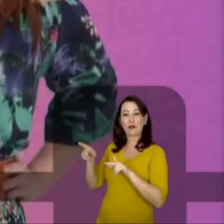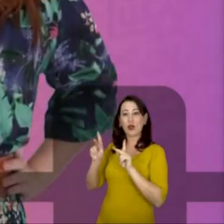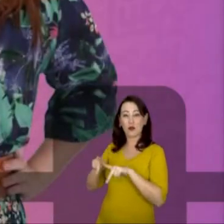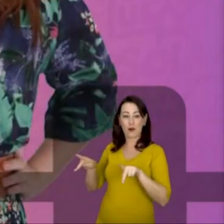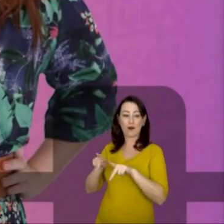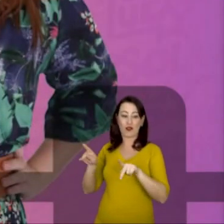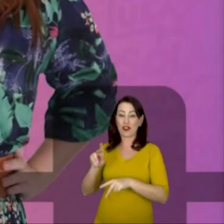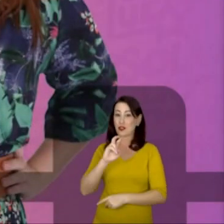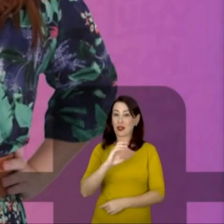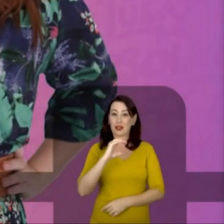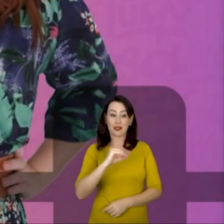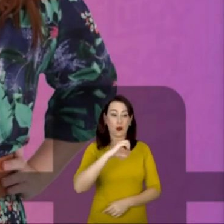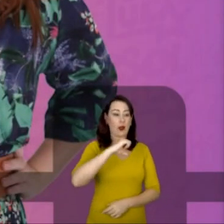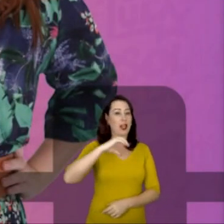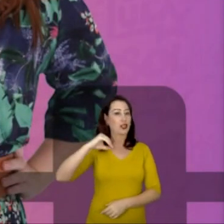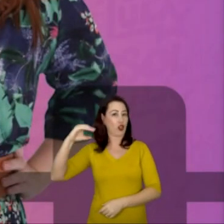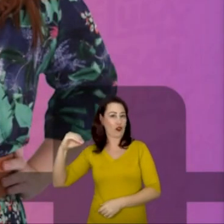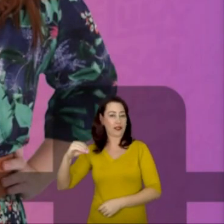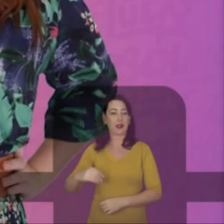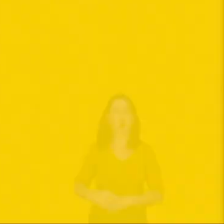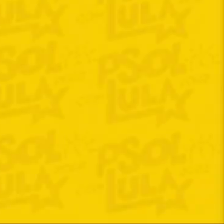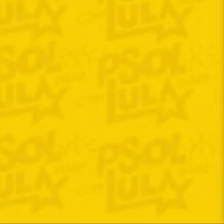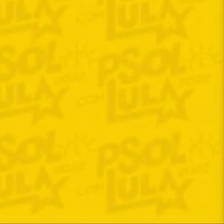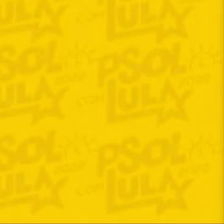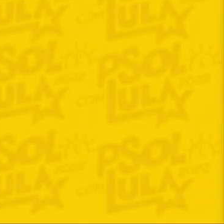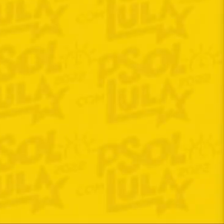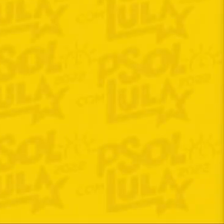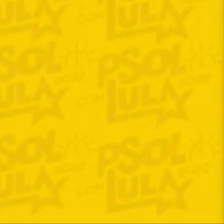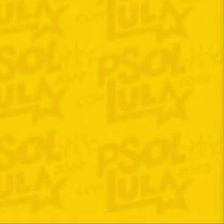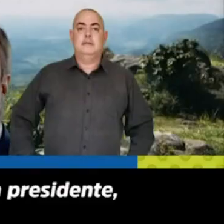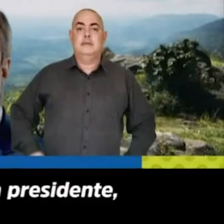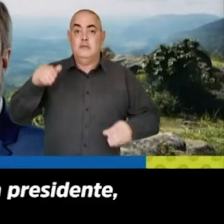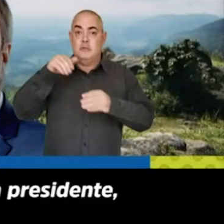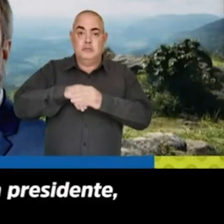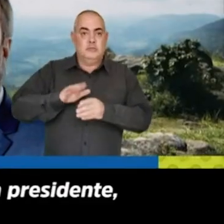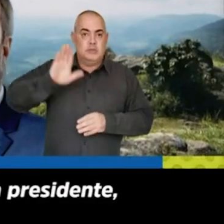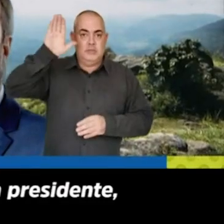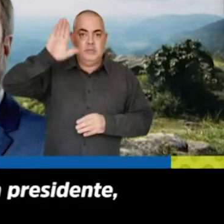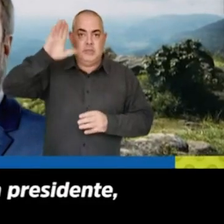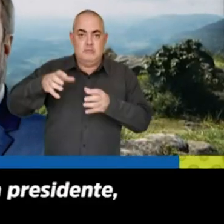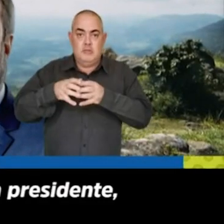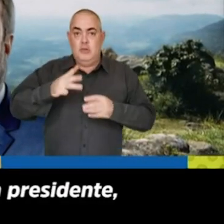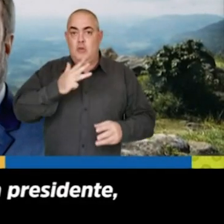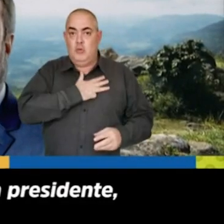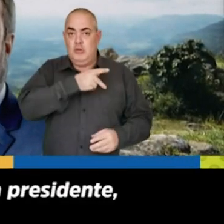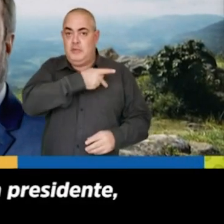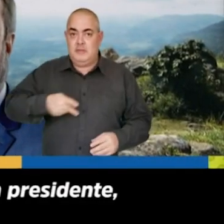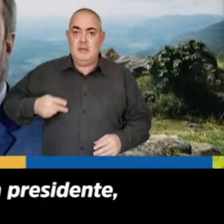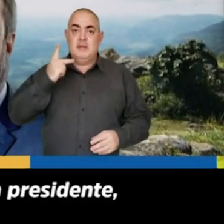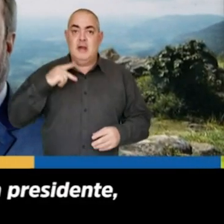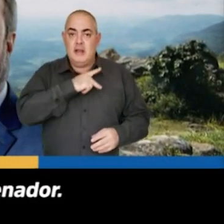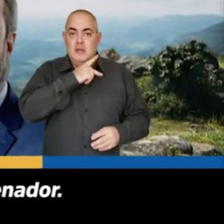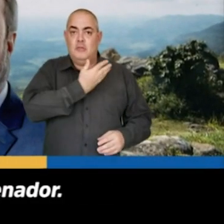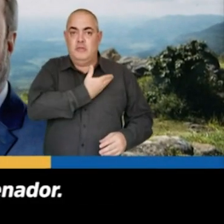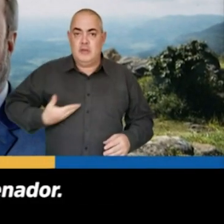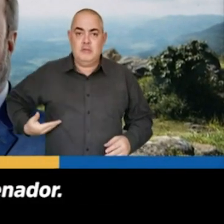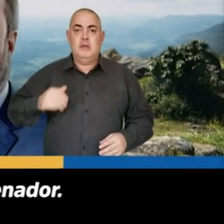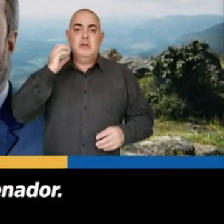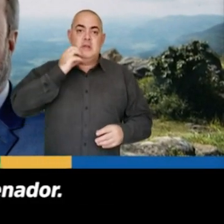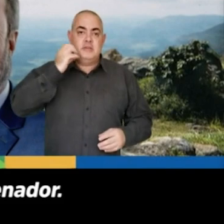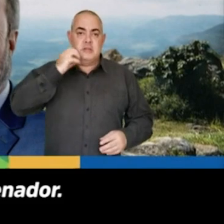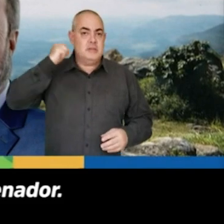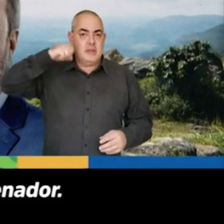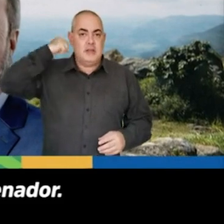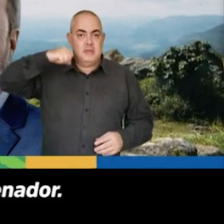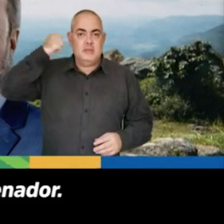Professora Roberta Zanon, 50, 900. Vote nos candidatos do time Lula-Presidente, Calil-Governador e